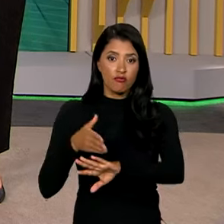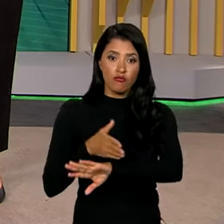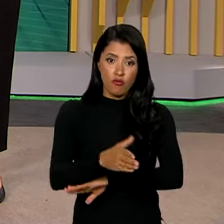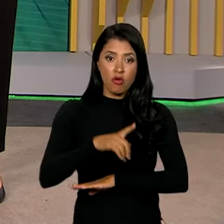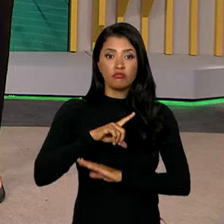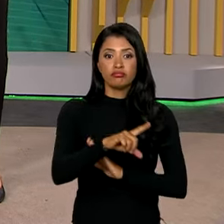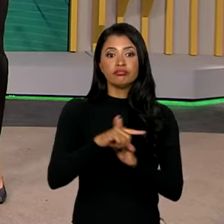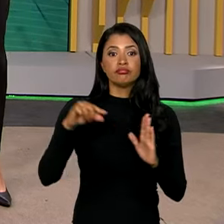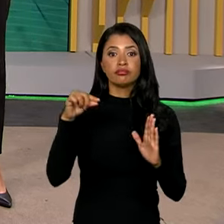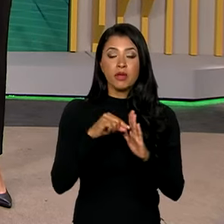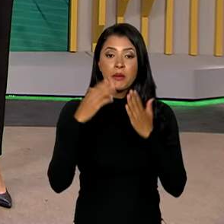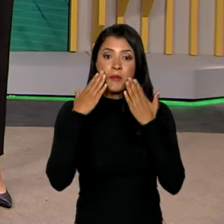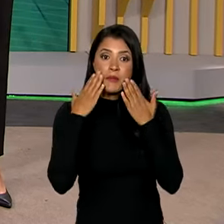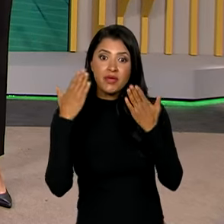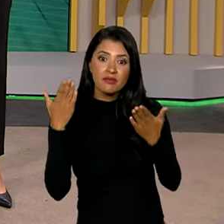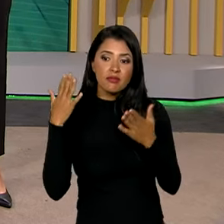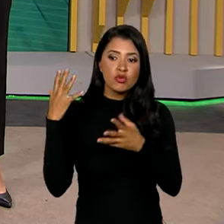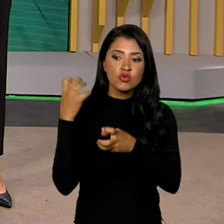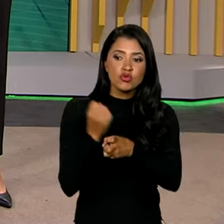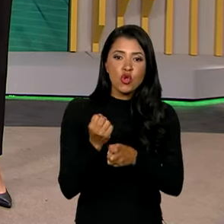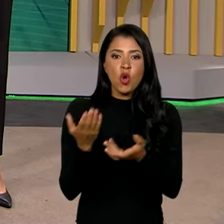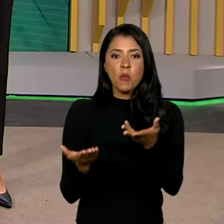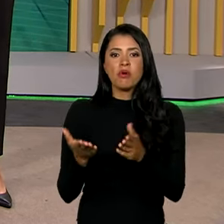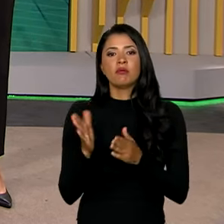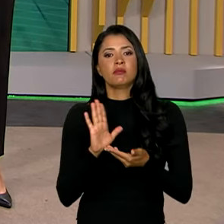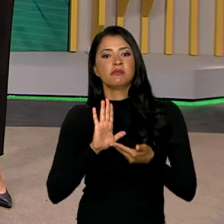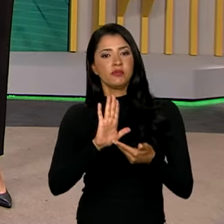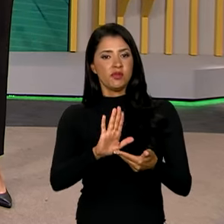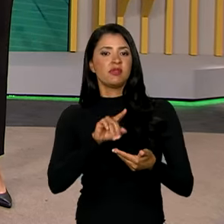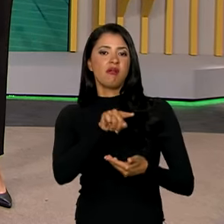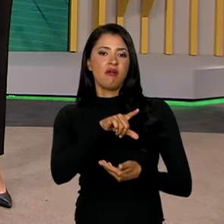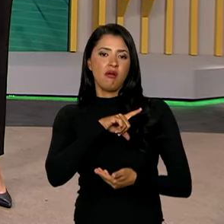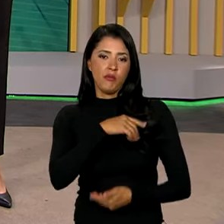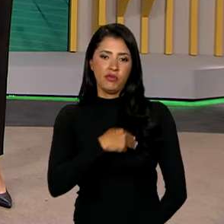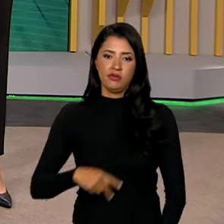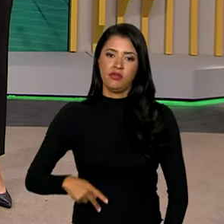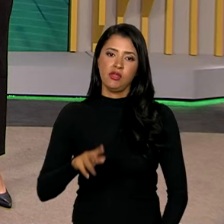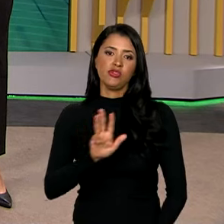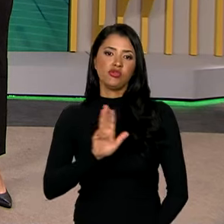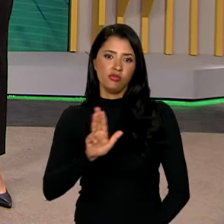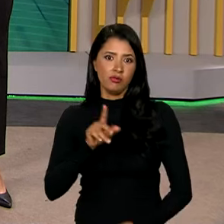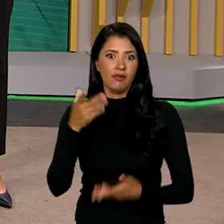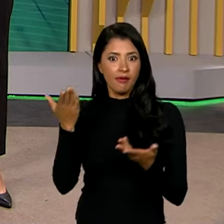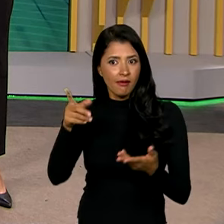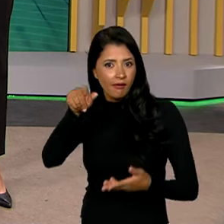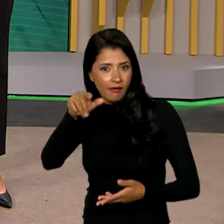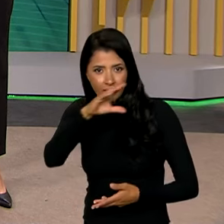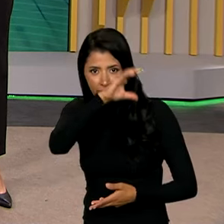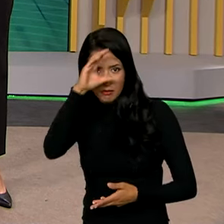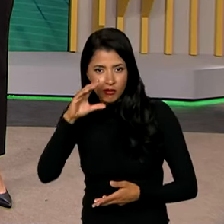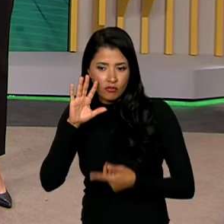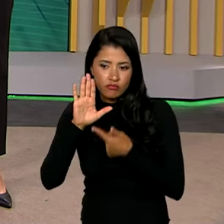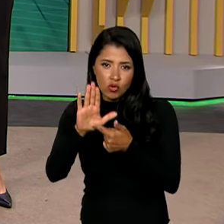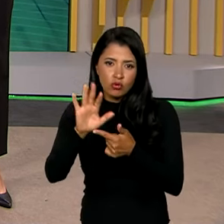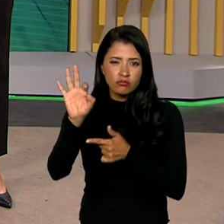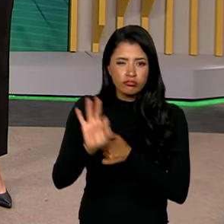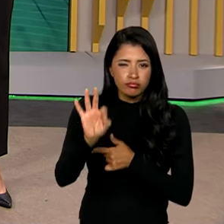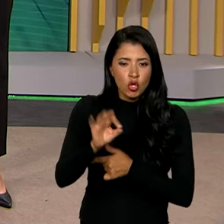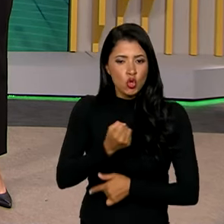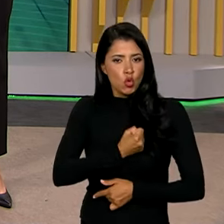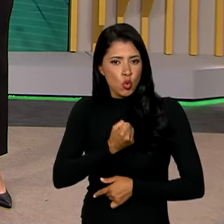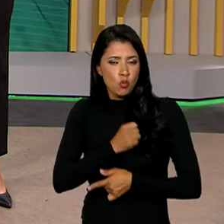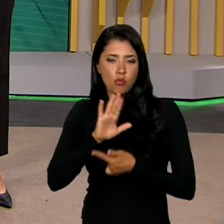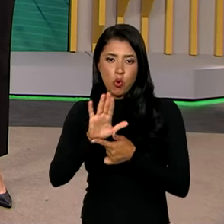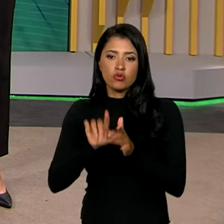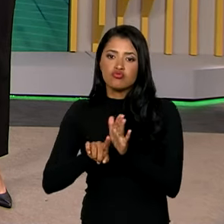do Planalto para apresentar um balanço ao presidente Lula. É, Roberto, uma mega operação, né? Camilo Santana destacou dados como os que mostram